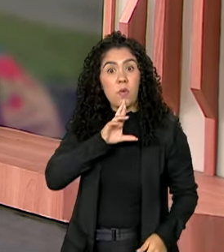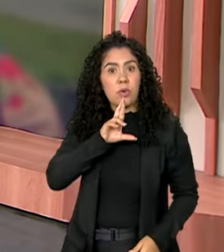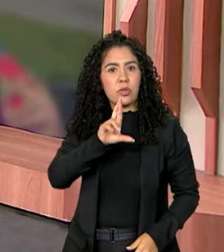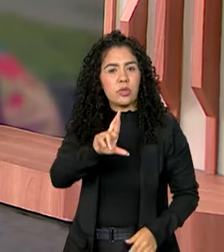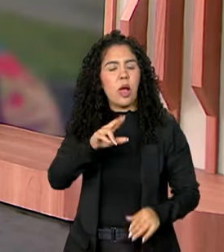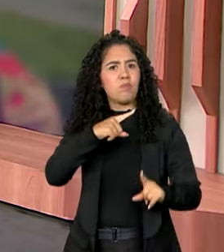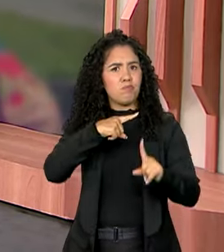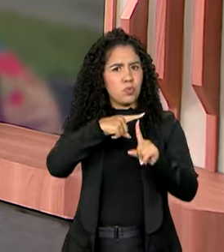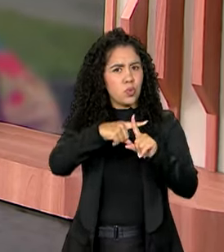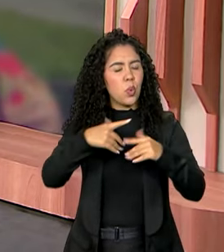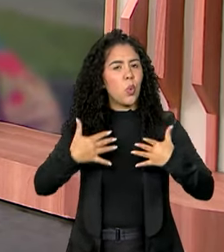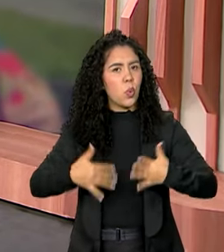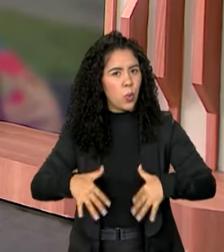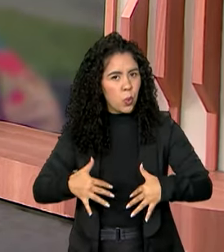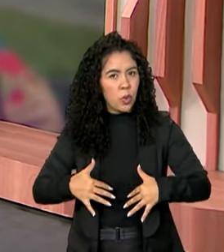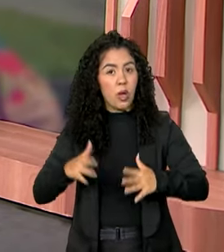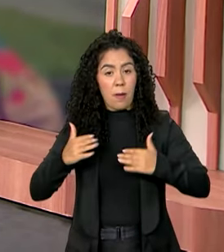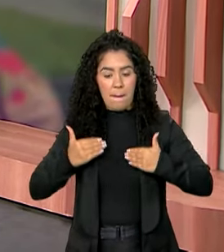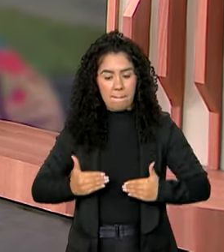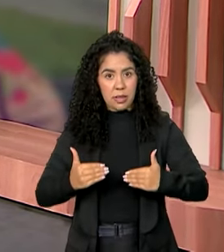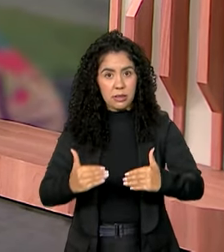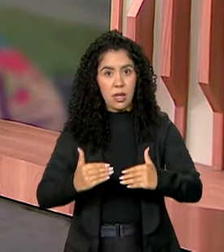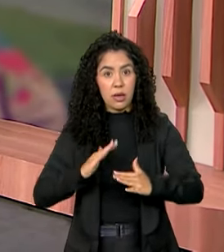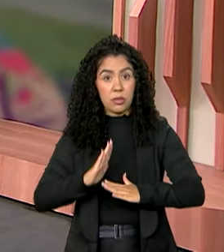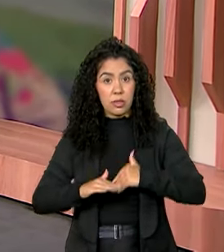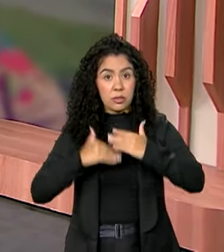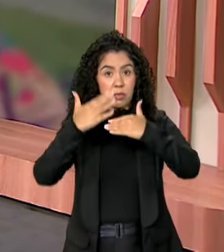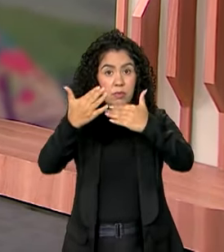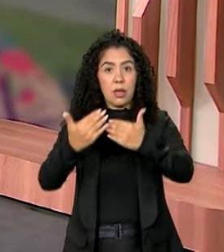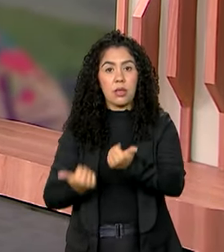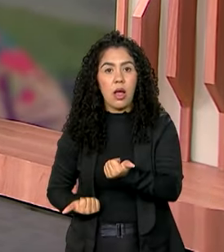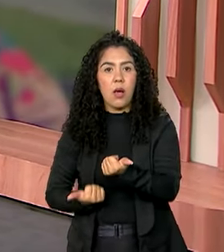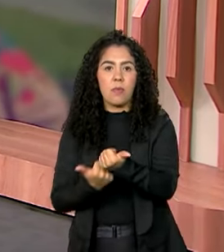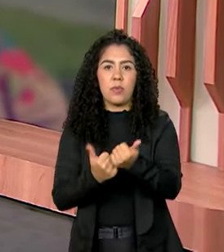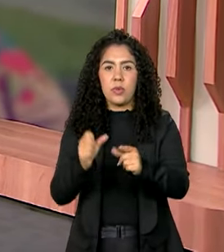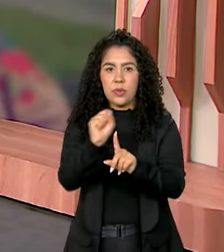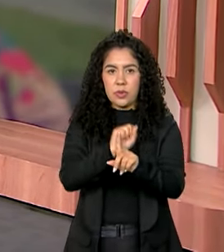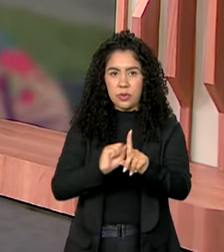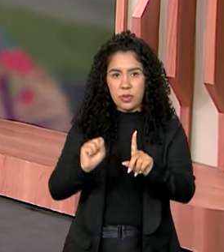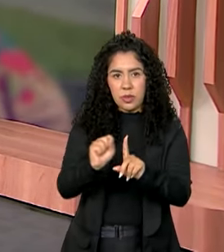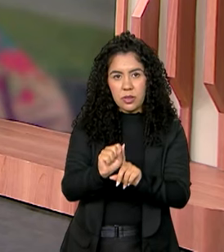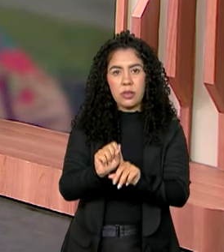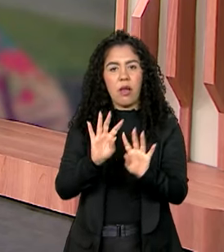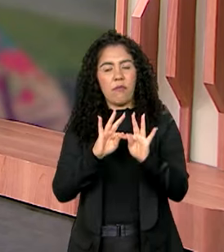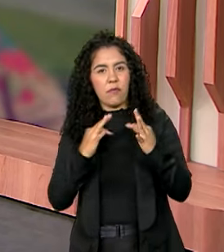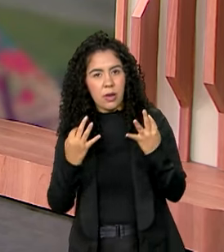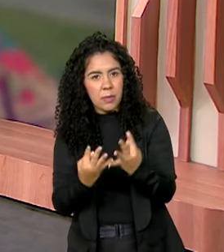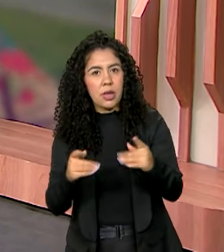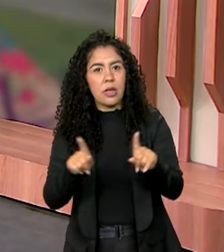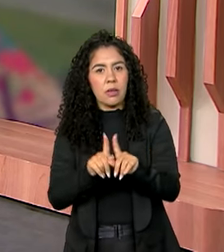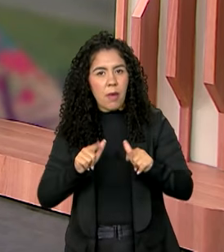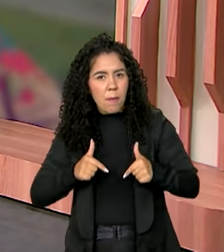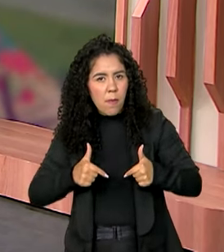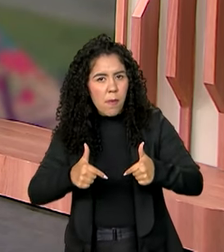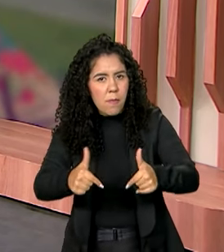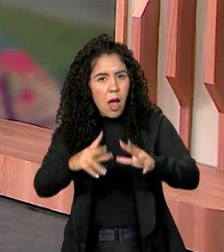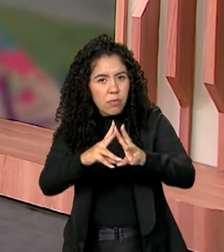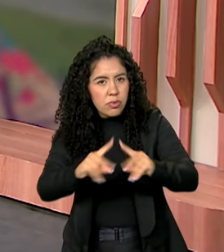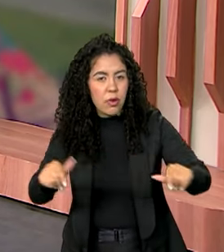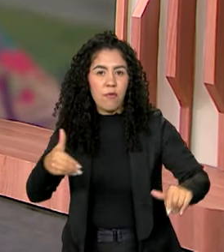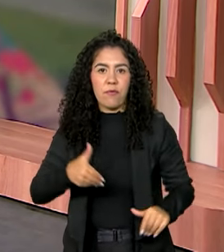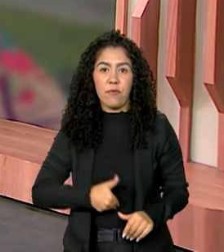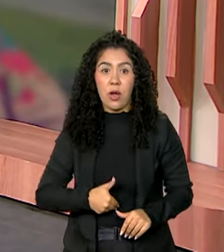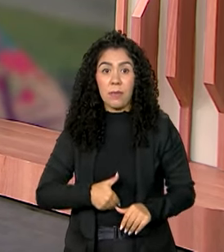muito positivos. De acordo com o Ministério do Desenvolvimento, da Assistência Social, Família e Combate à Fome,